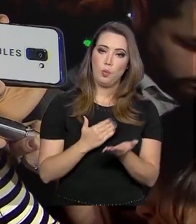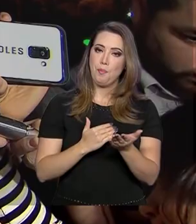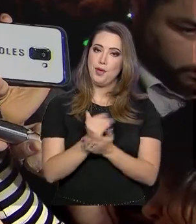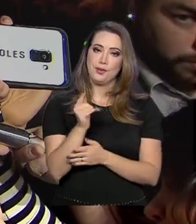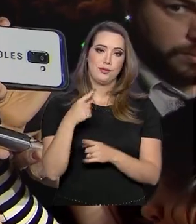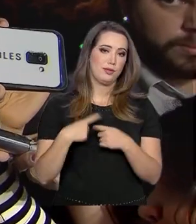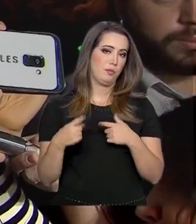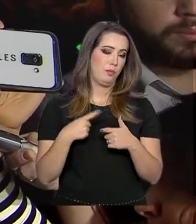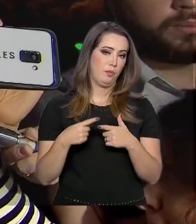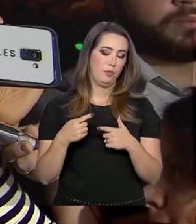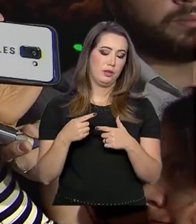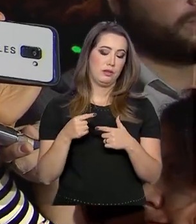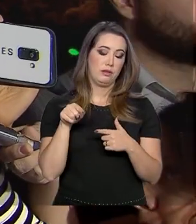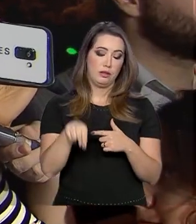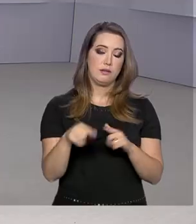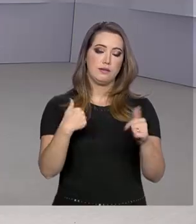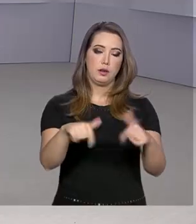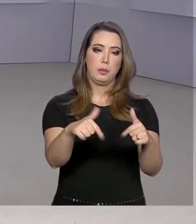trabalho.